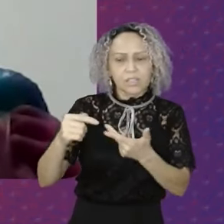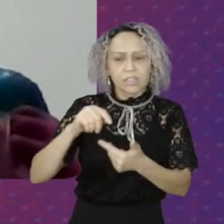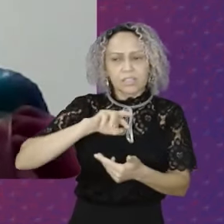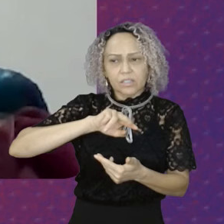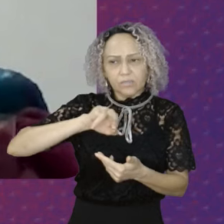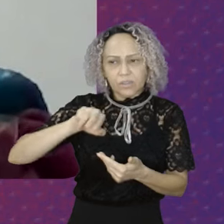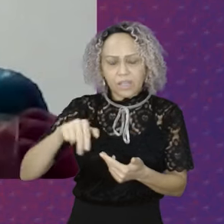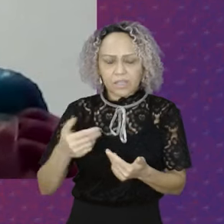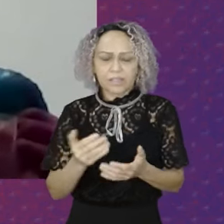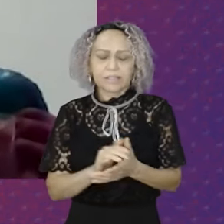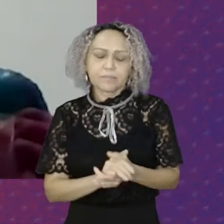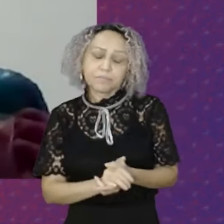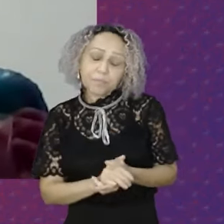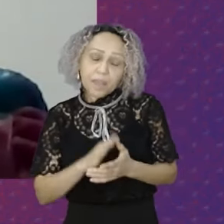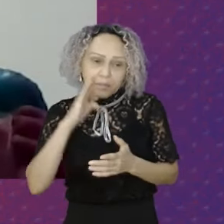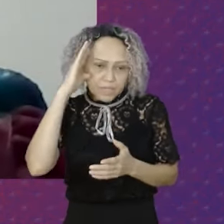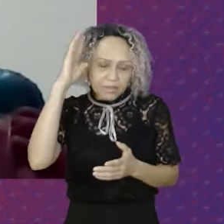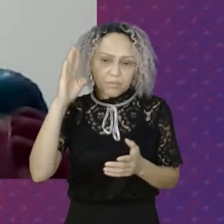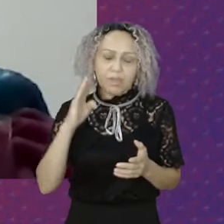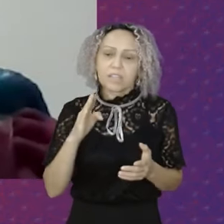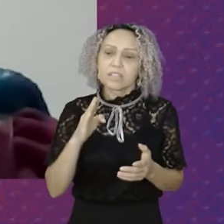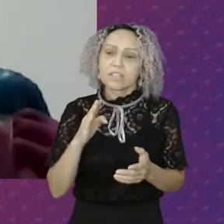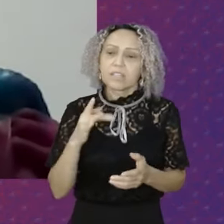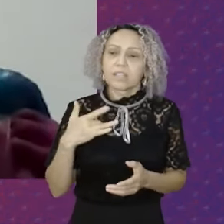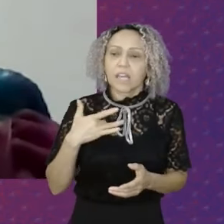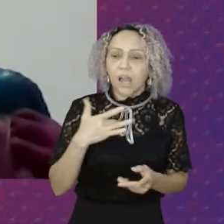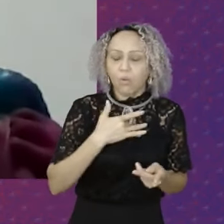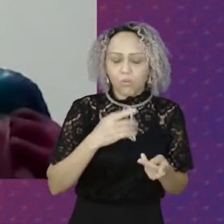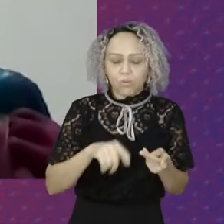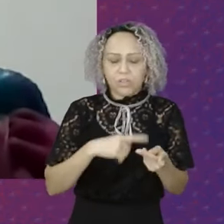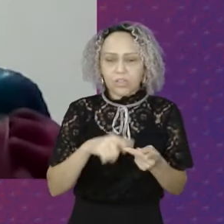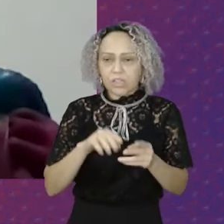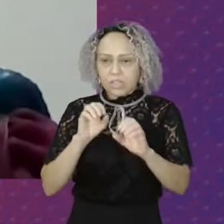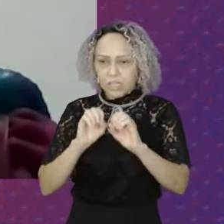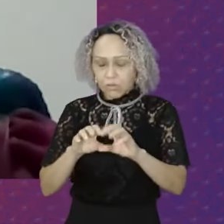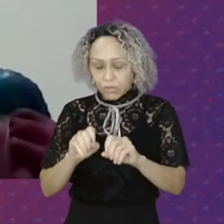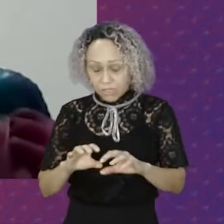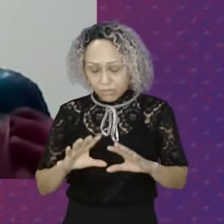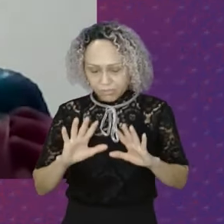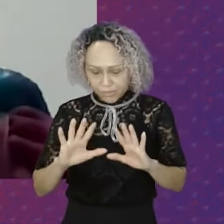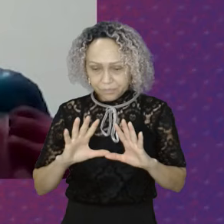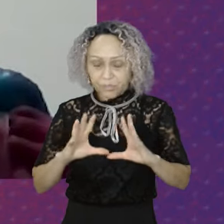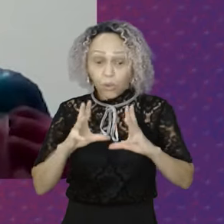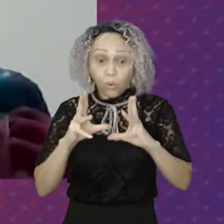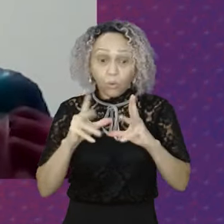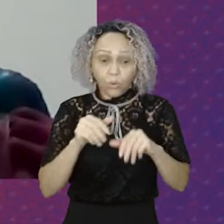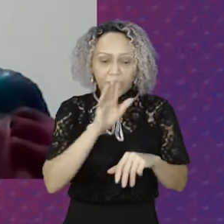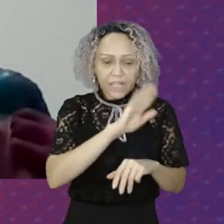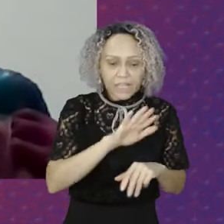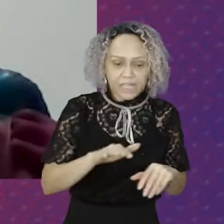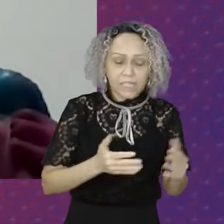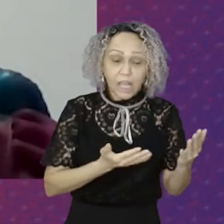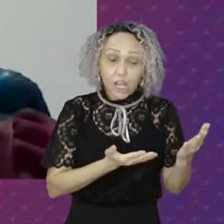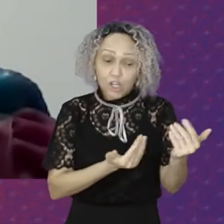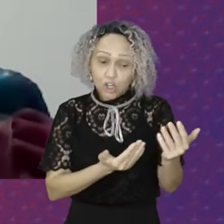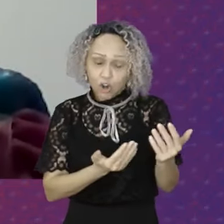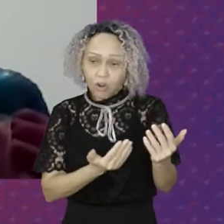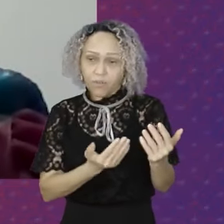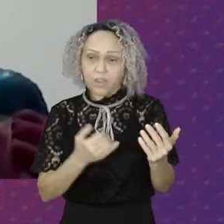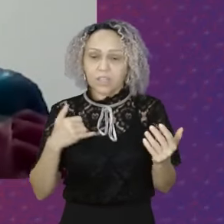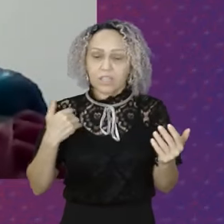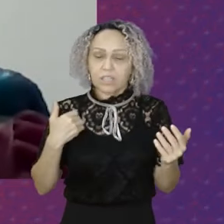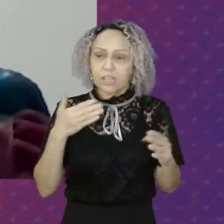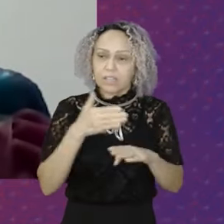Saúde E educação Então Todas as crianças E jovens Que estão Na idade Escolar Eles